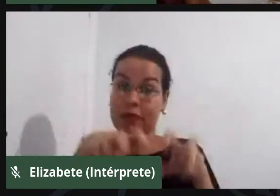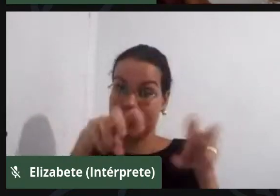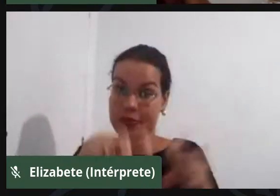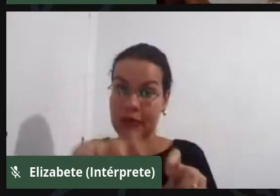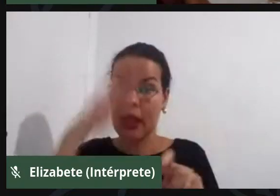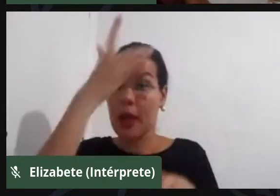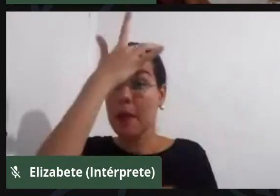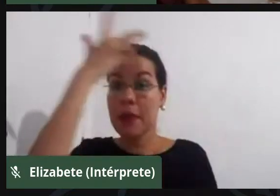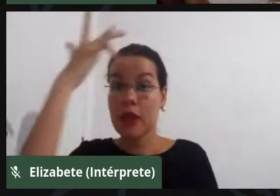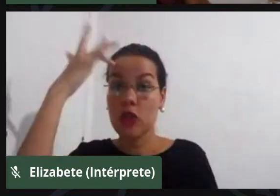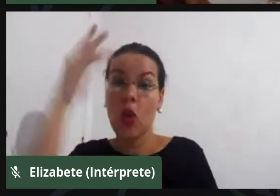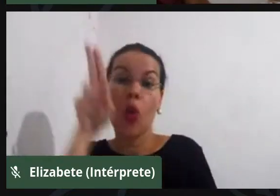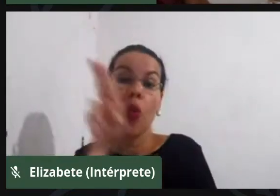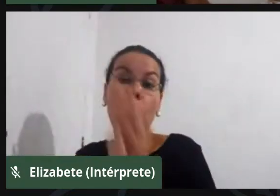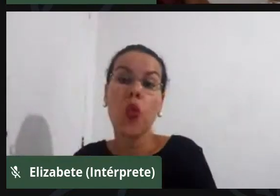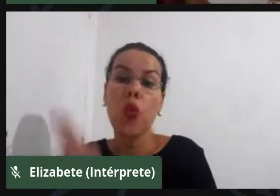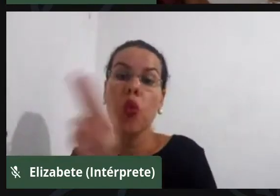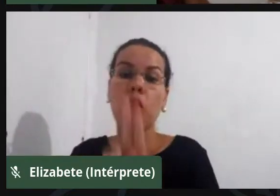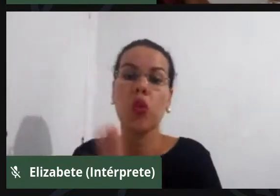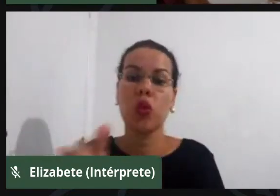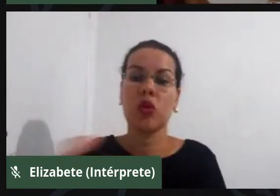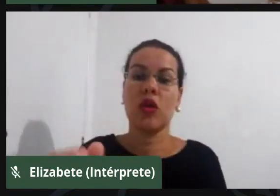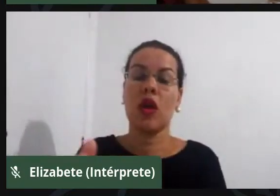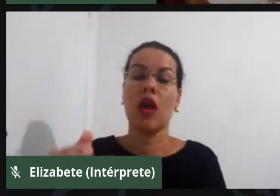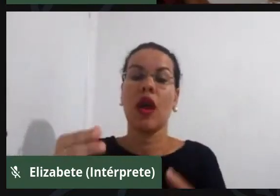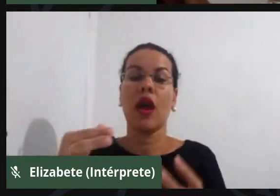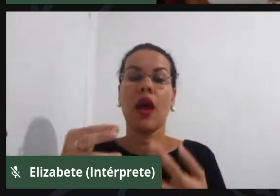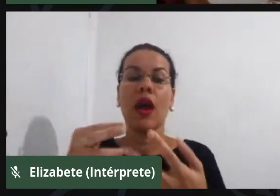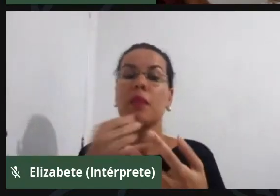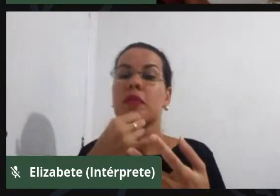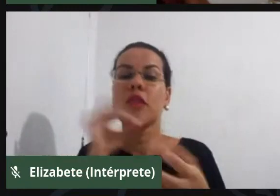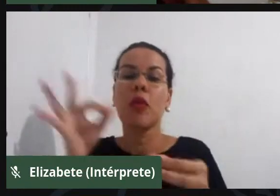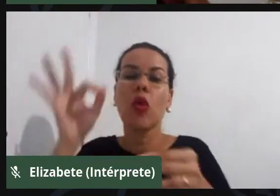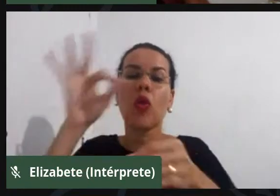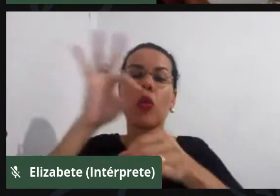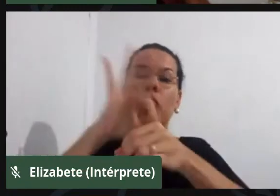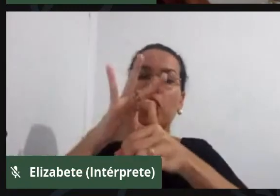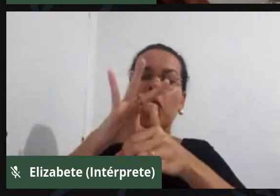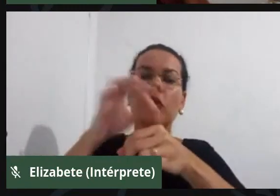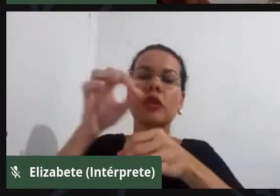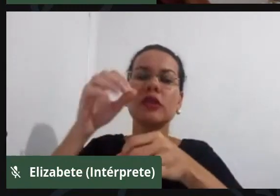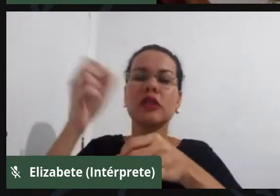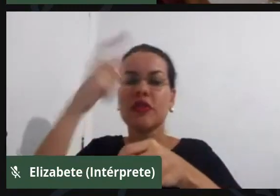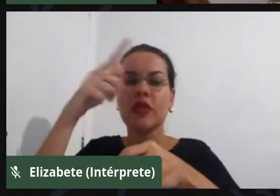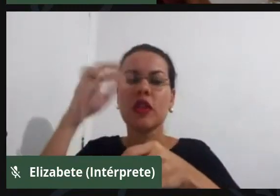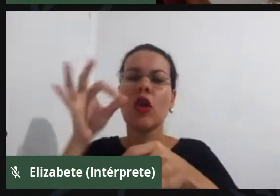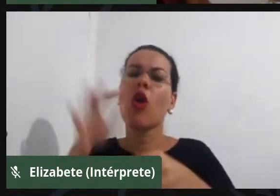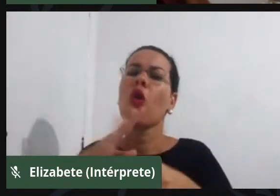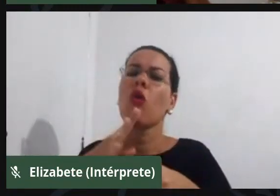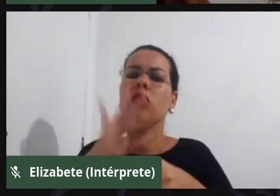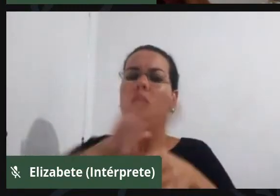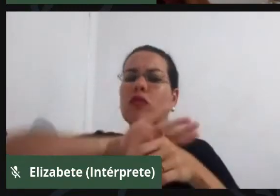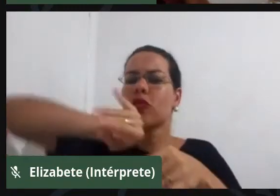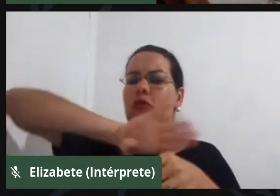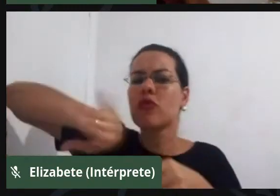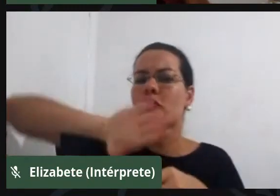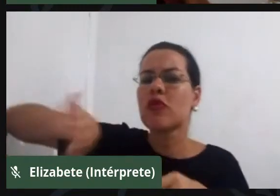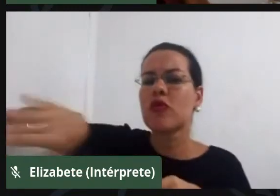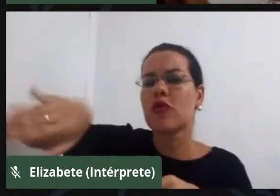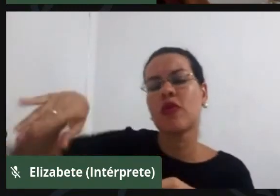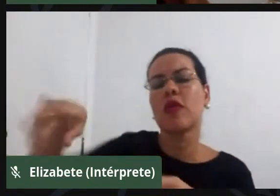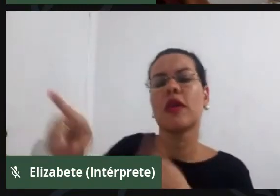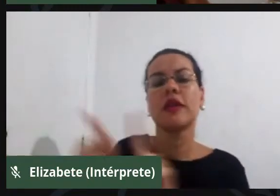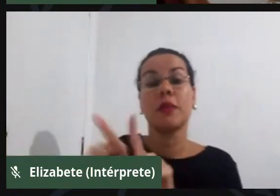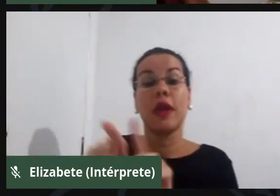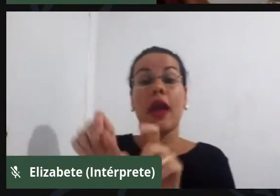por exemplo, para controlar um inseto invasor, ele está usando o conhecimento tradicional, mas aí o sistema de irrigação lá é